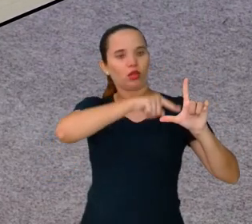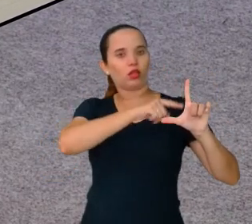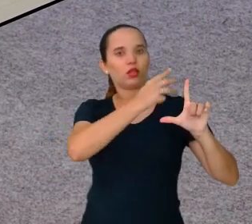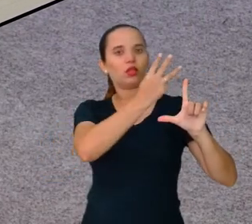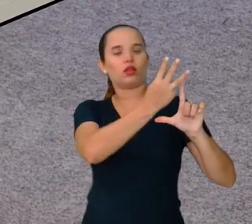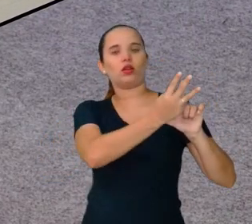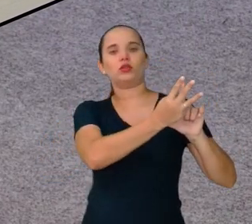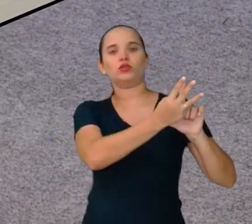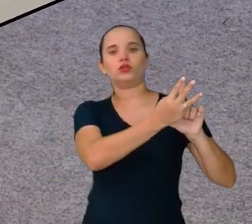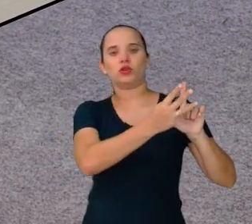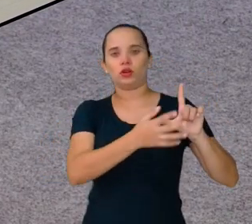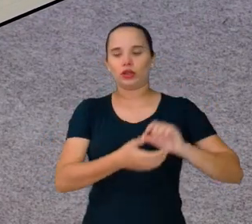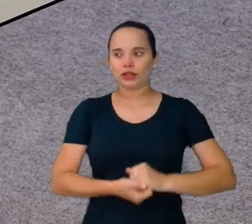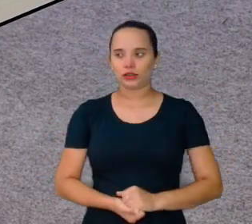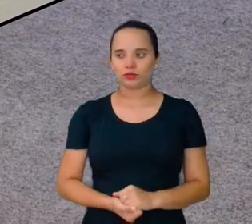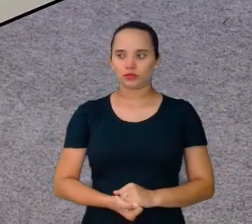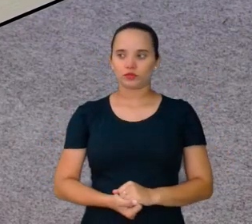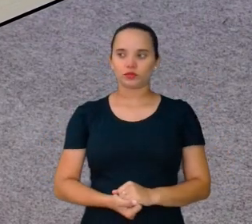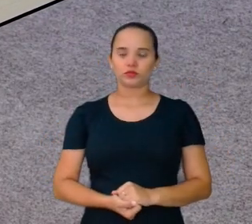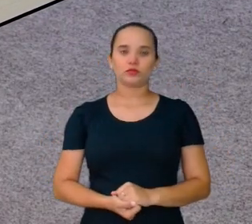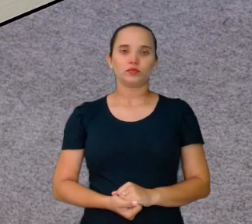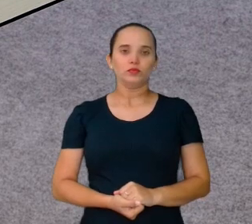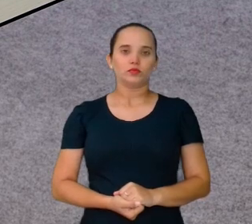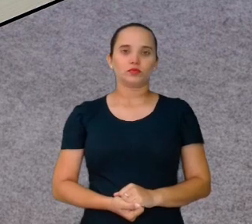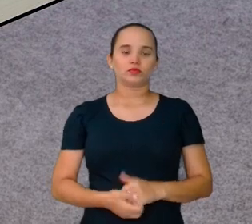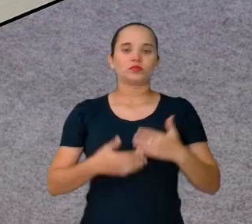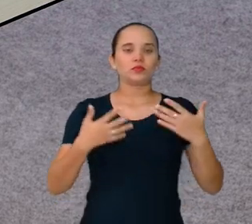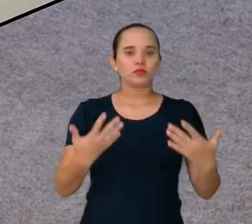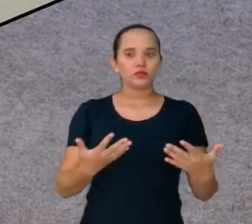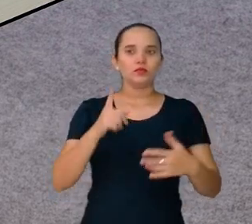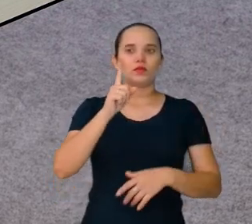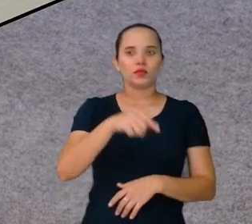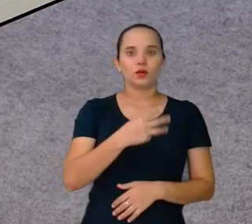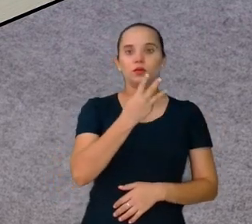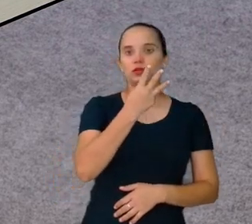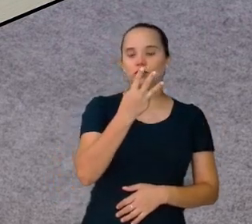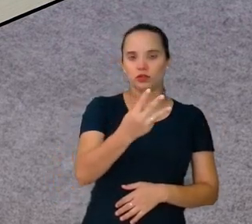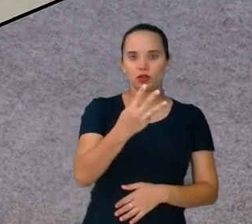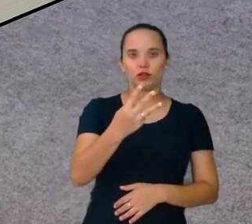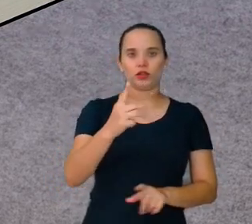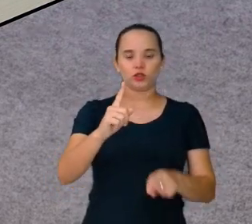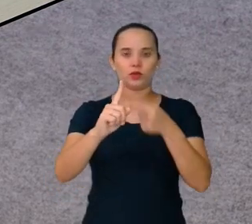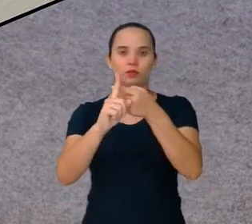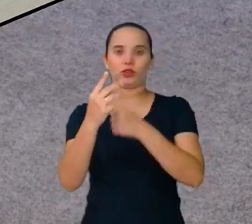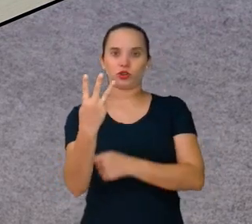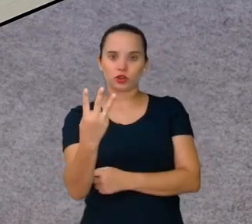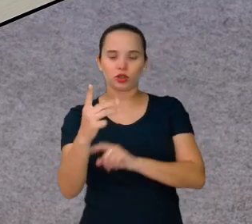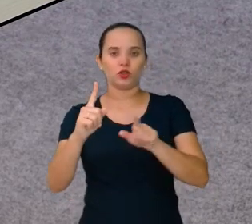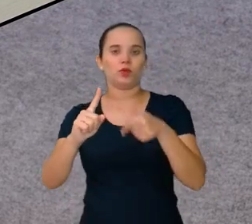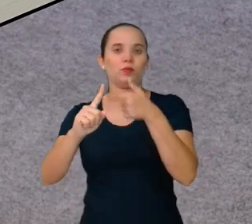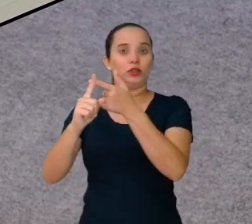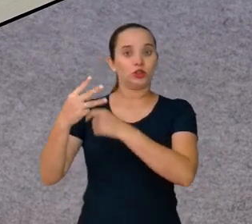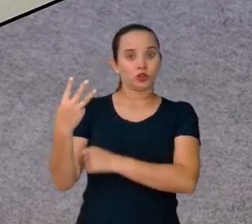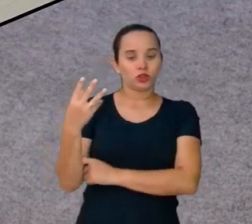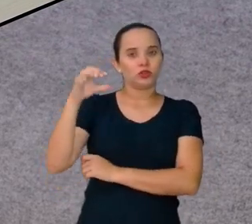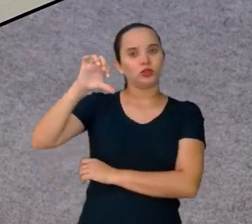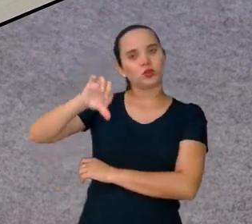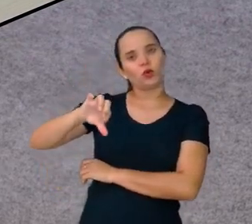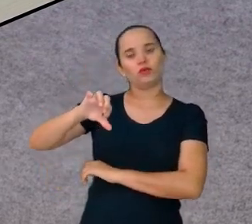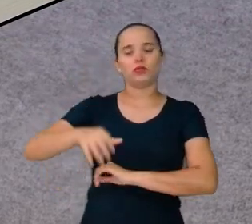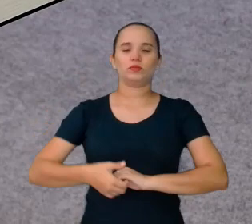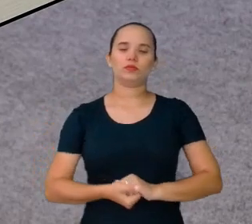2, 3, mais 3, mais 3, Ou seja, eu tenho 3 mais 3, 6, mais 3, 9.